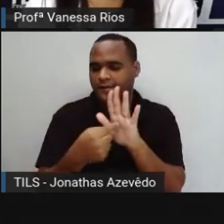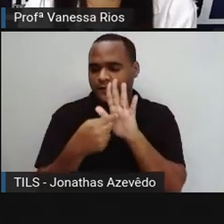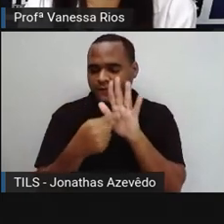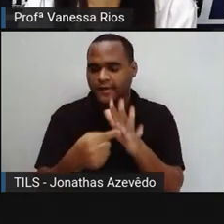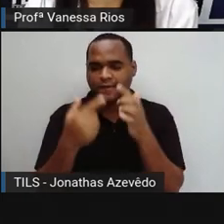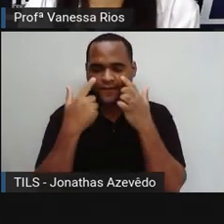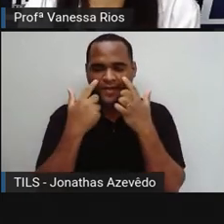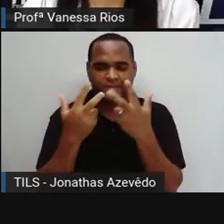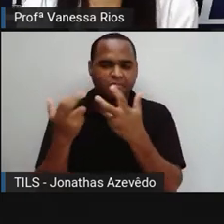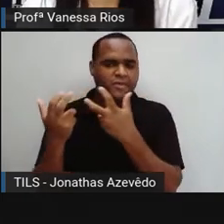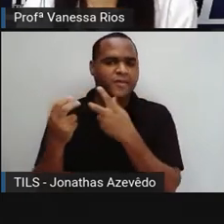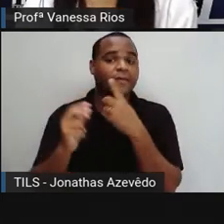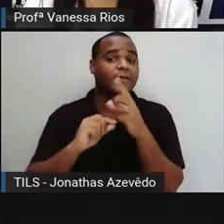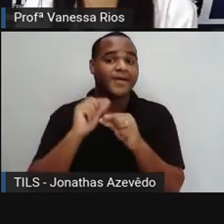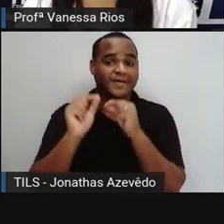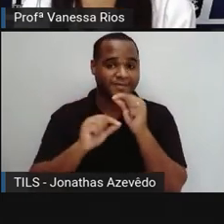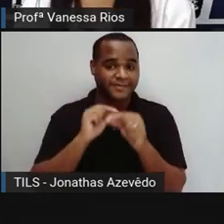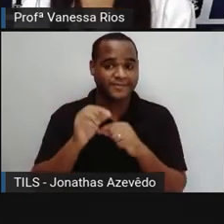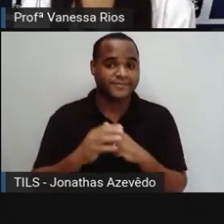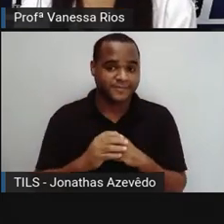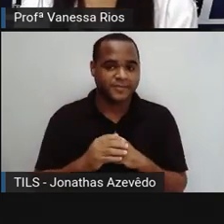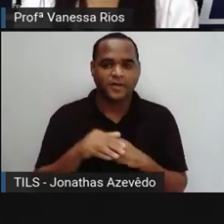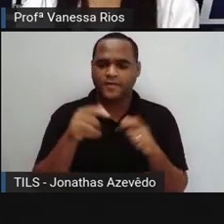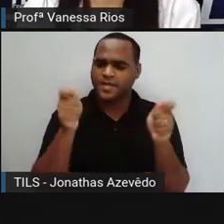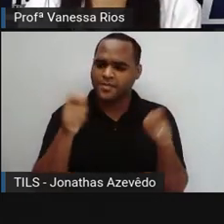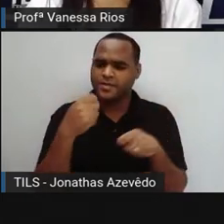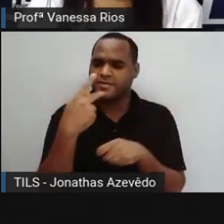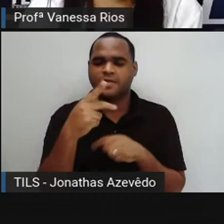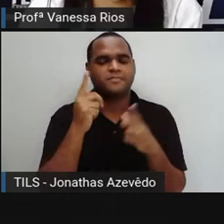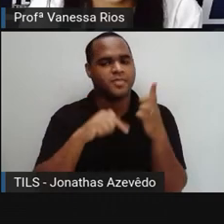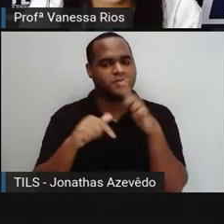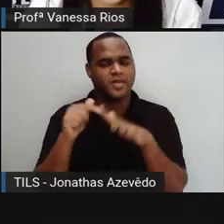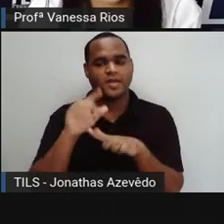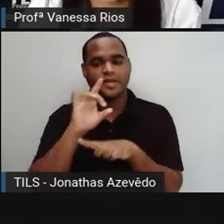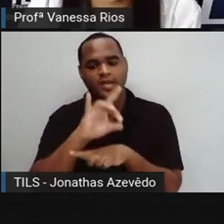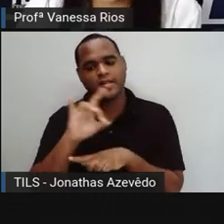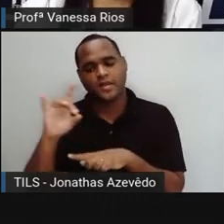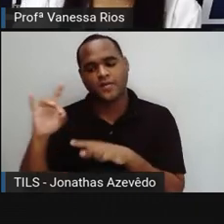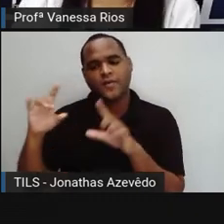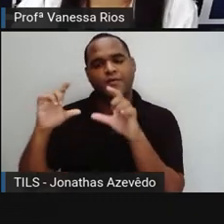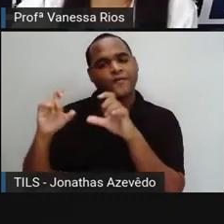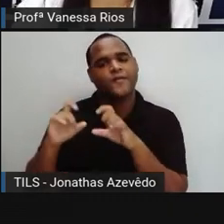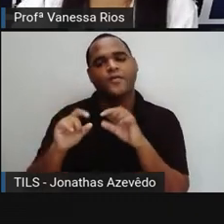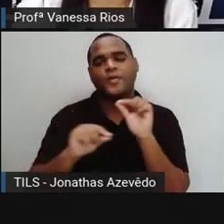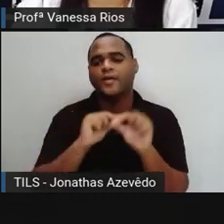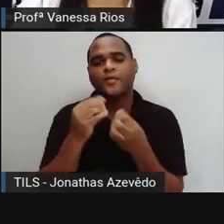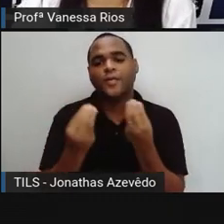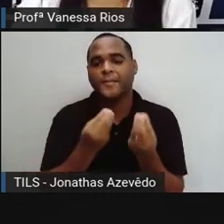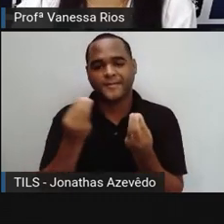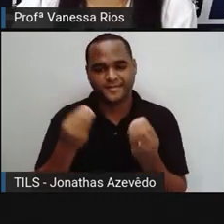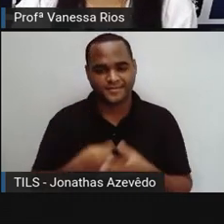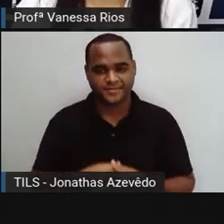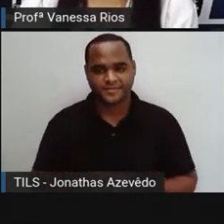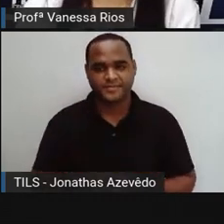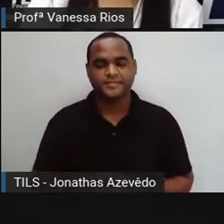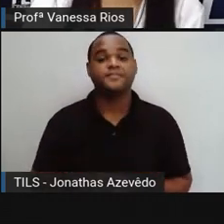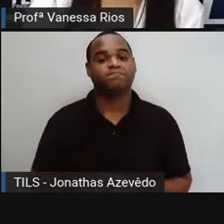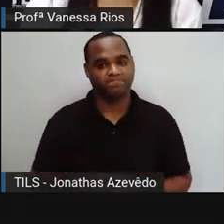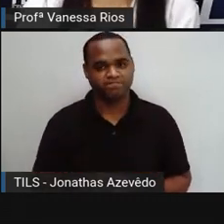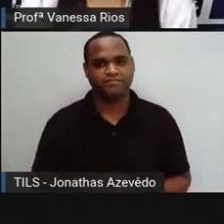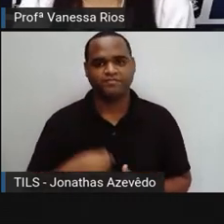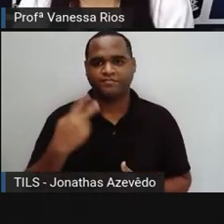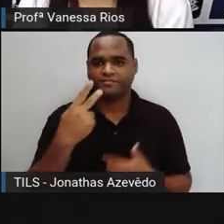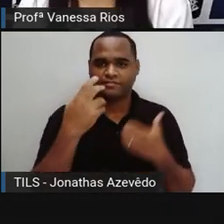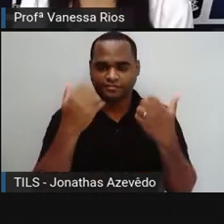observar. Então, de que forma você descreveria cada fotografia olhem só. Quando a gente